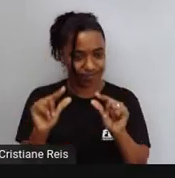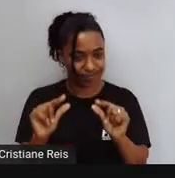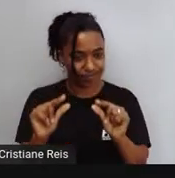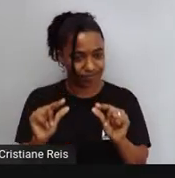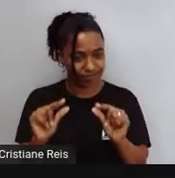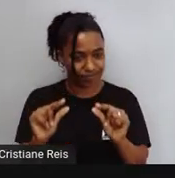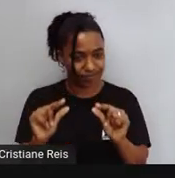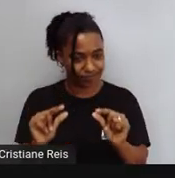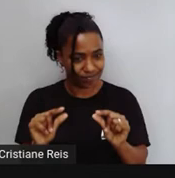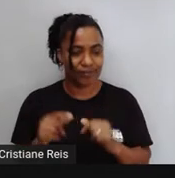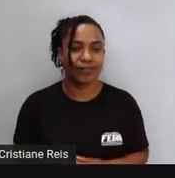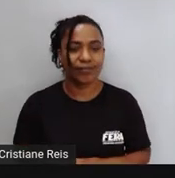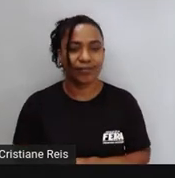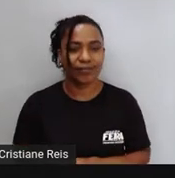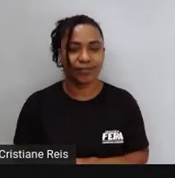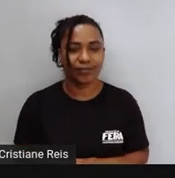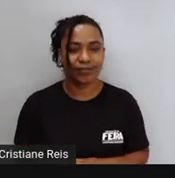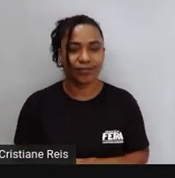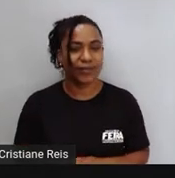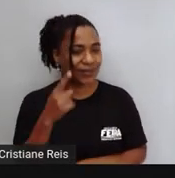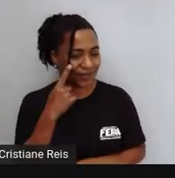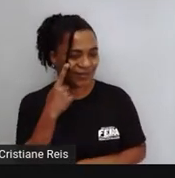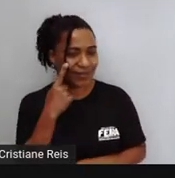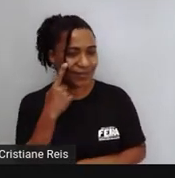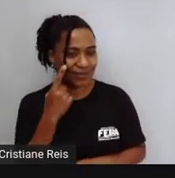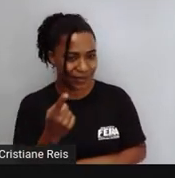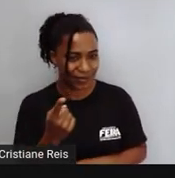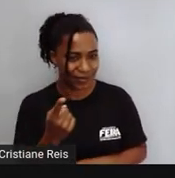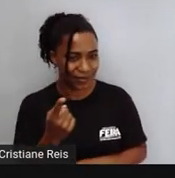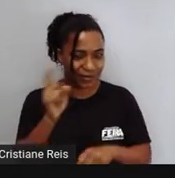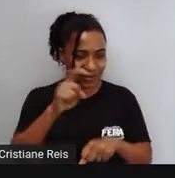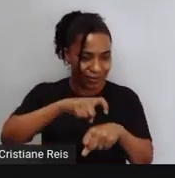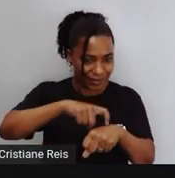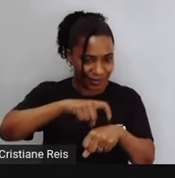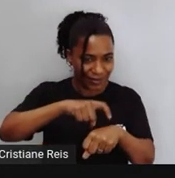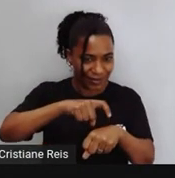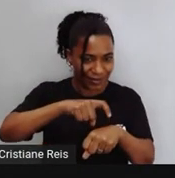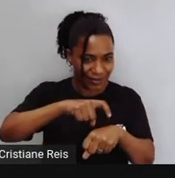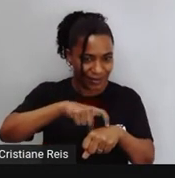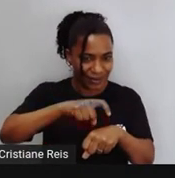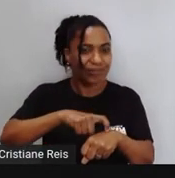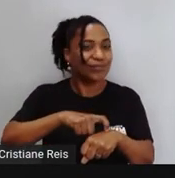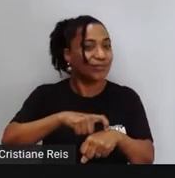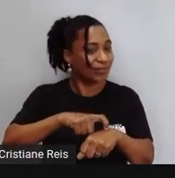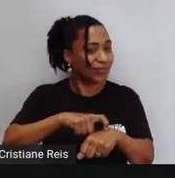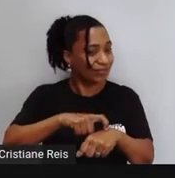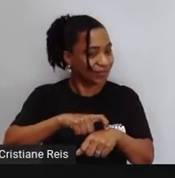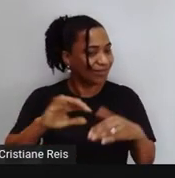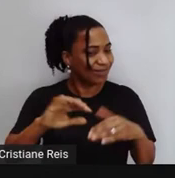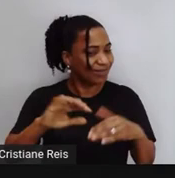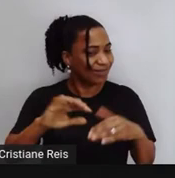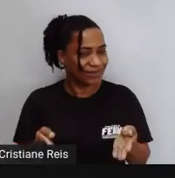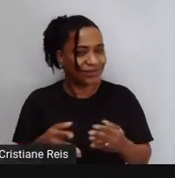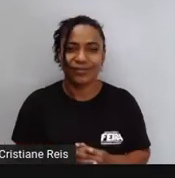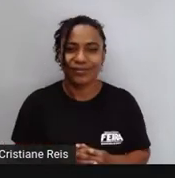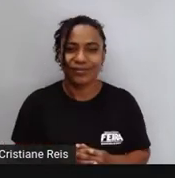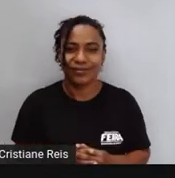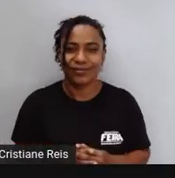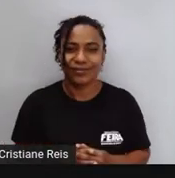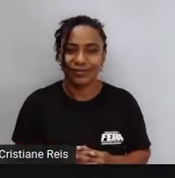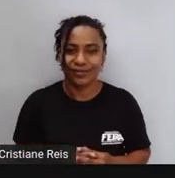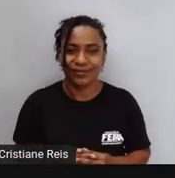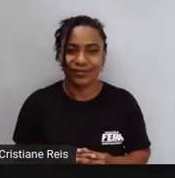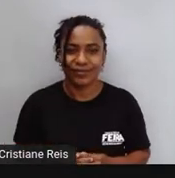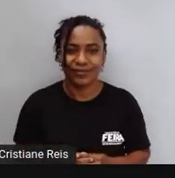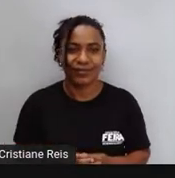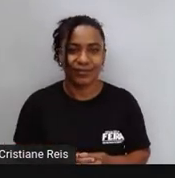do gerúndio No gênero infográfico Ok? Let's go E a pergunta agora é a